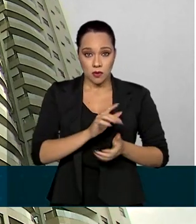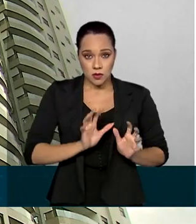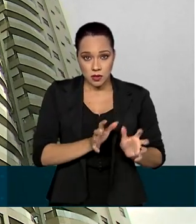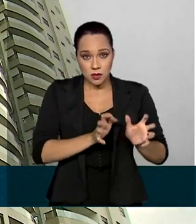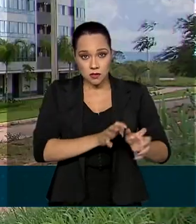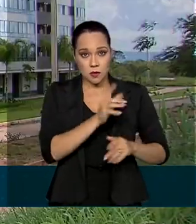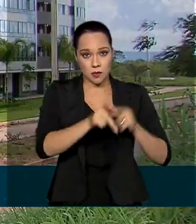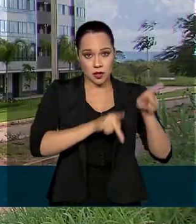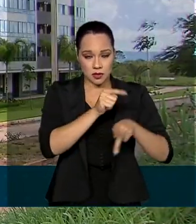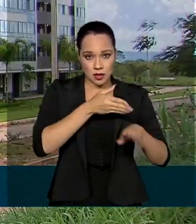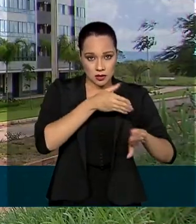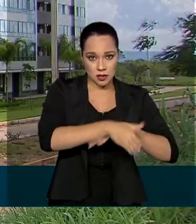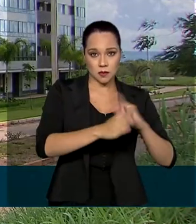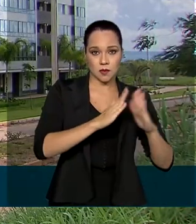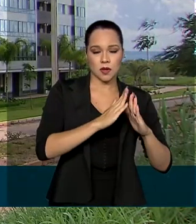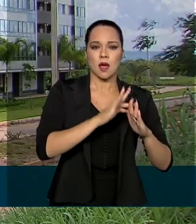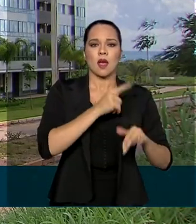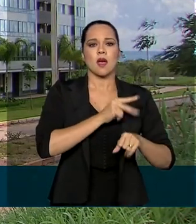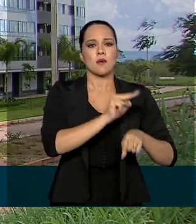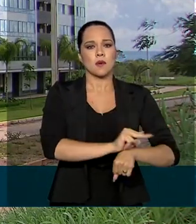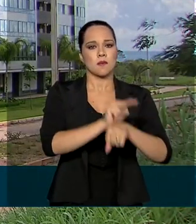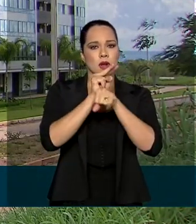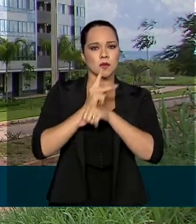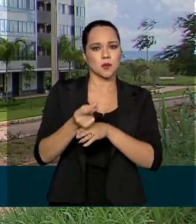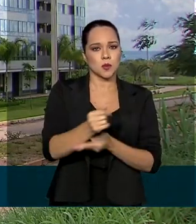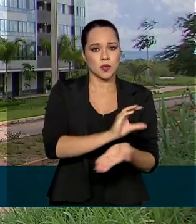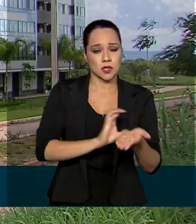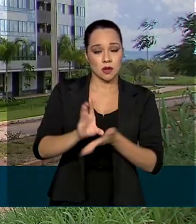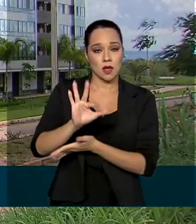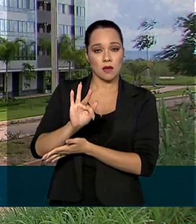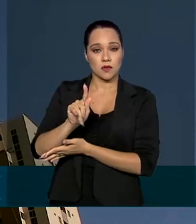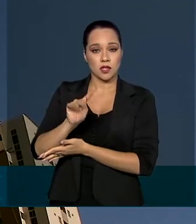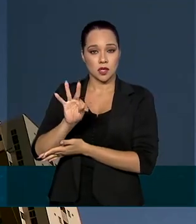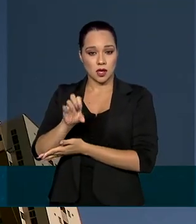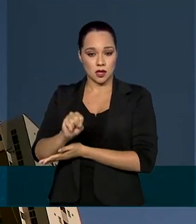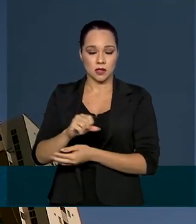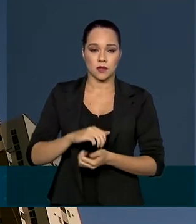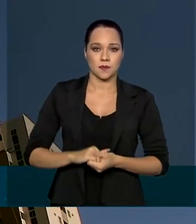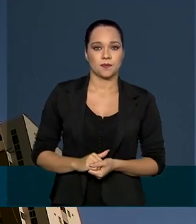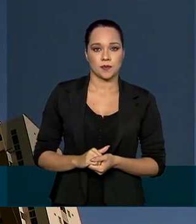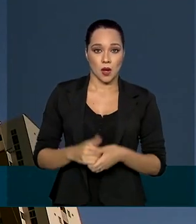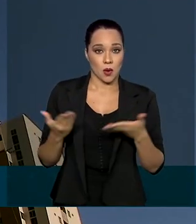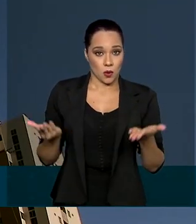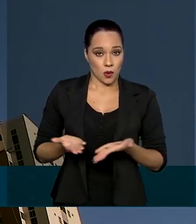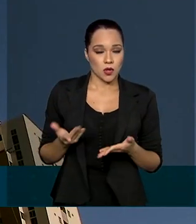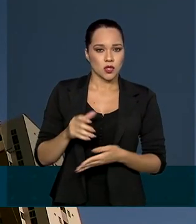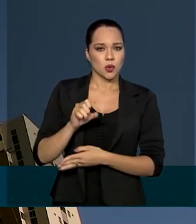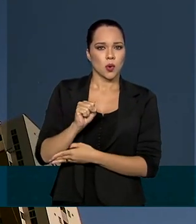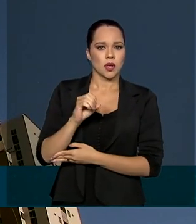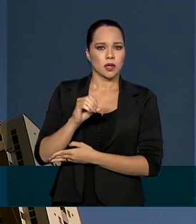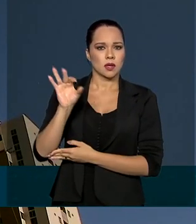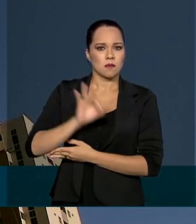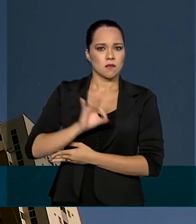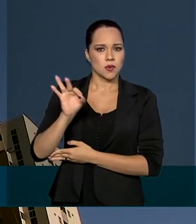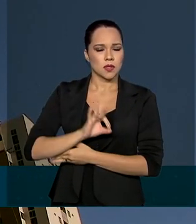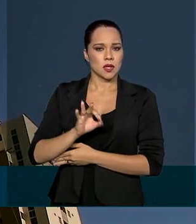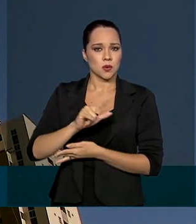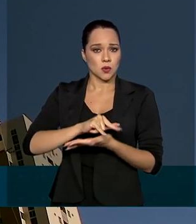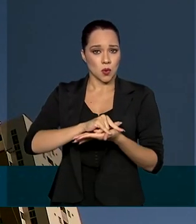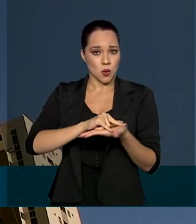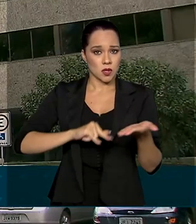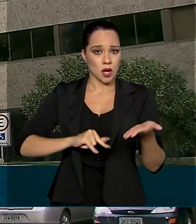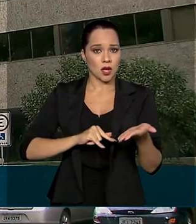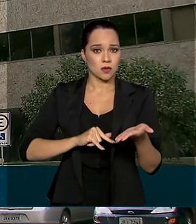à moradia são os financiamentos com recursos do FGTS. Atualmente, 80% dos contratos de